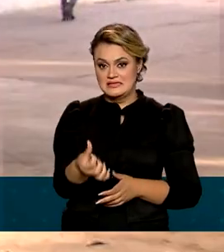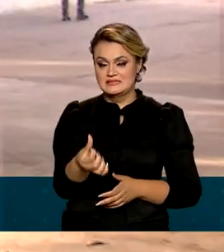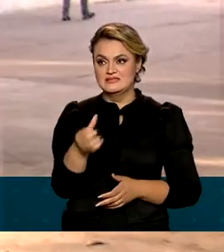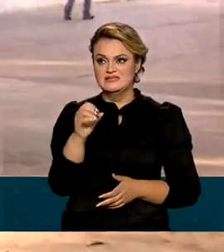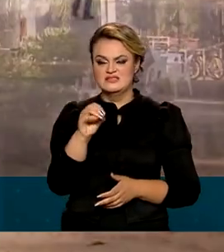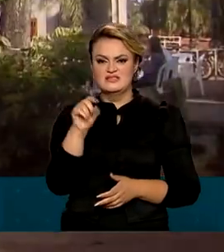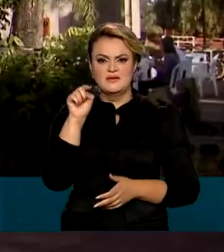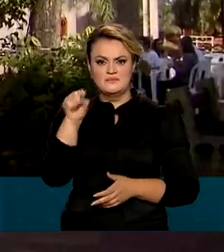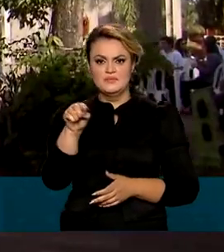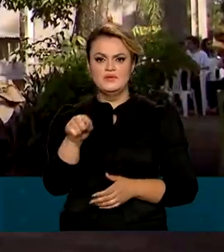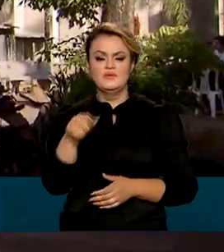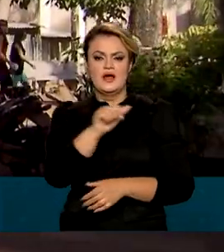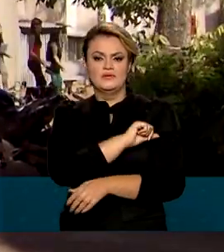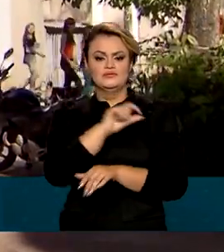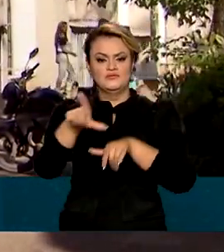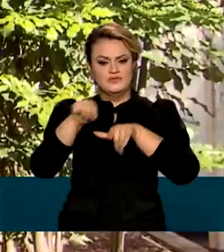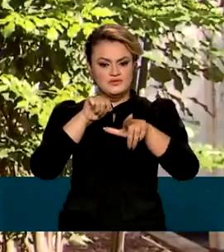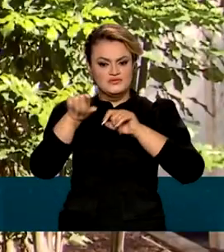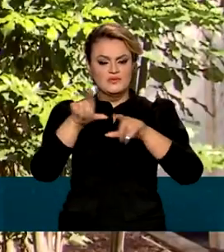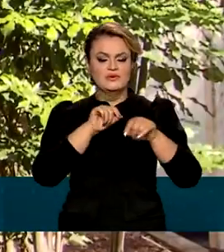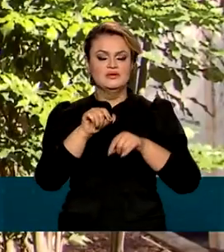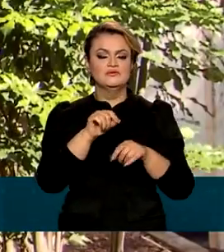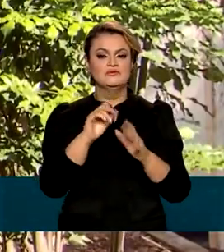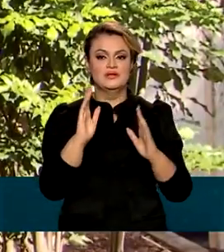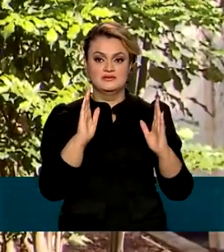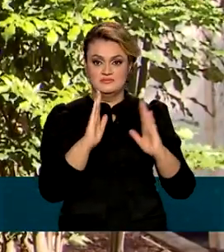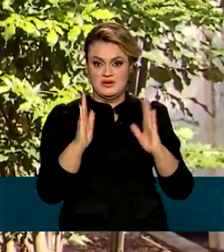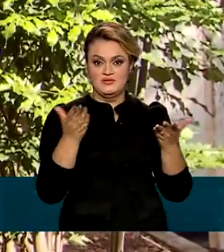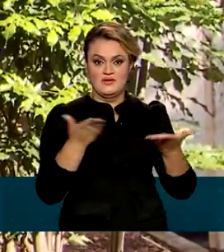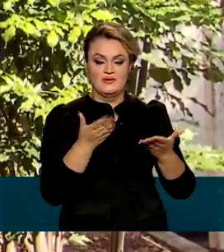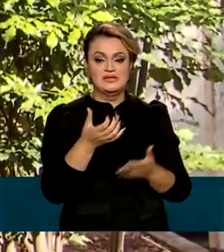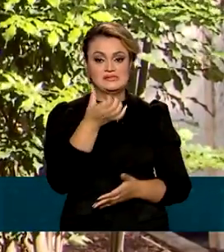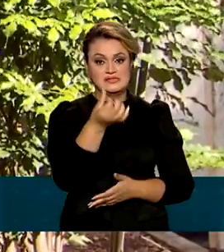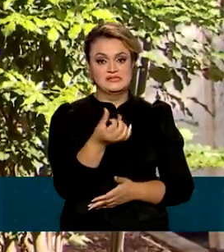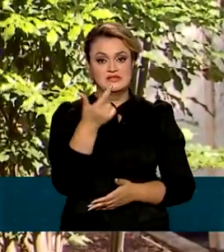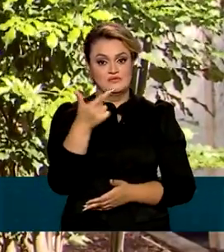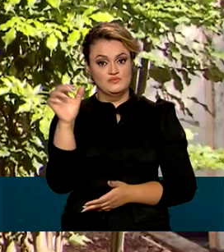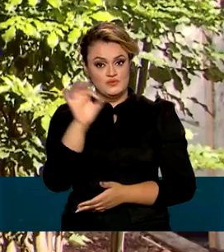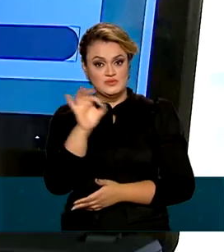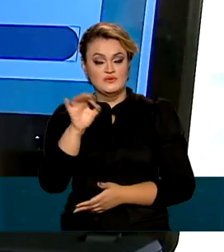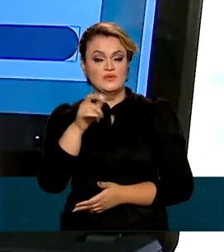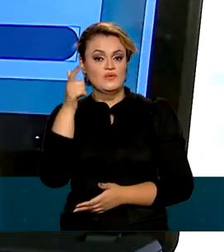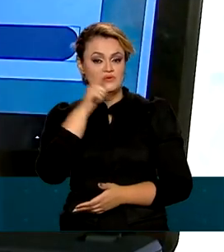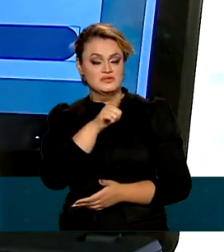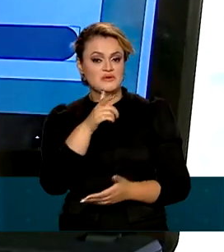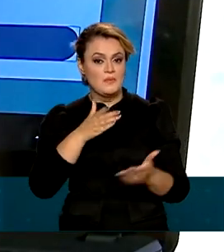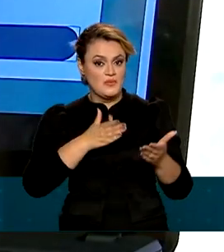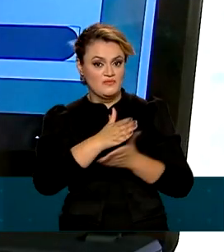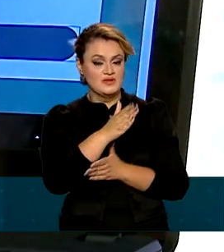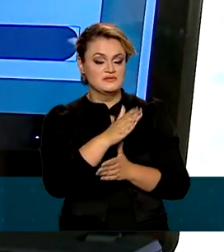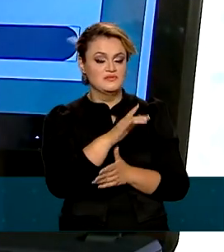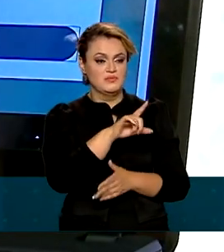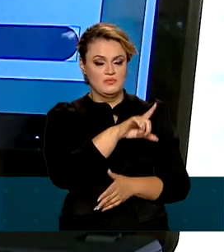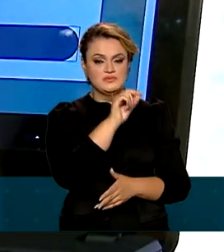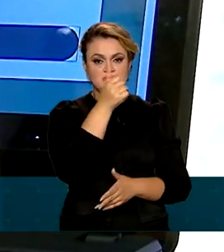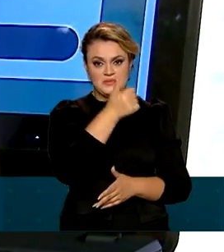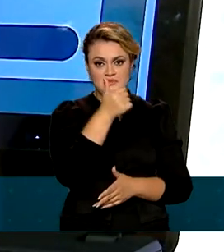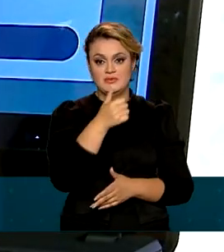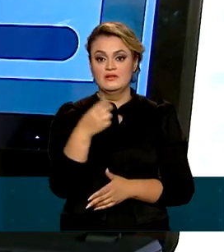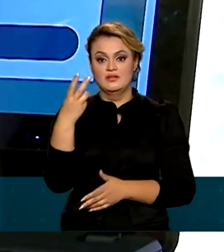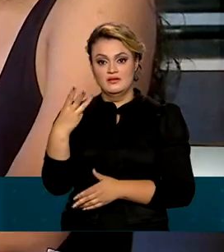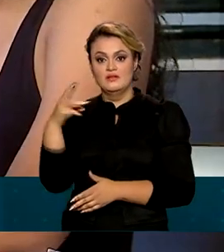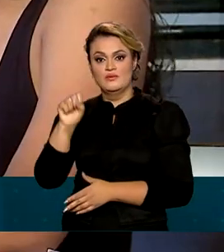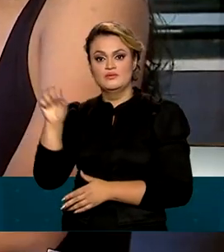candidatos foram selecionados nesta chamada regular. 62% conseguiram aprovação ainda para a primeira opção e 38